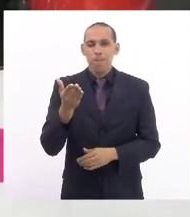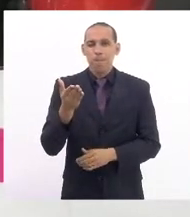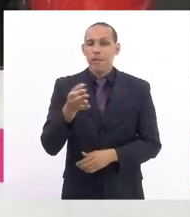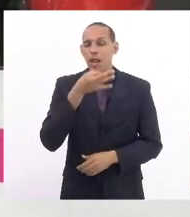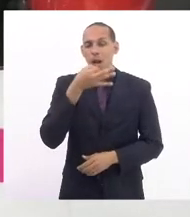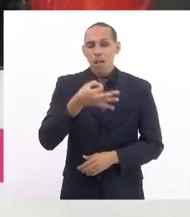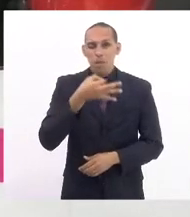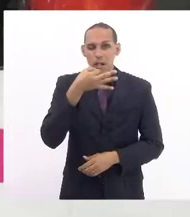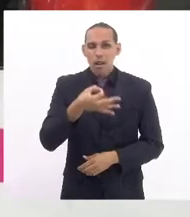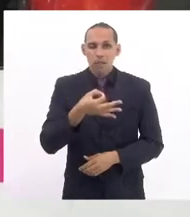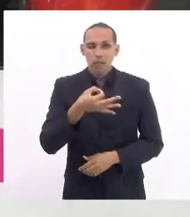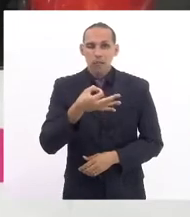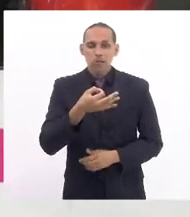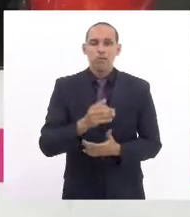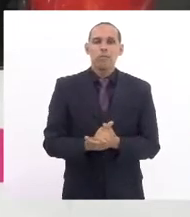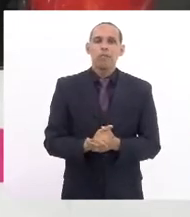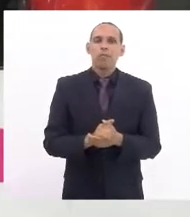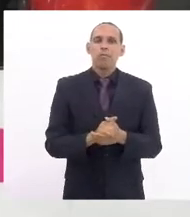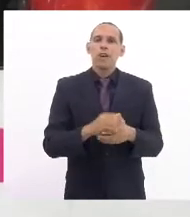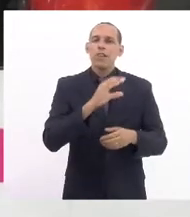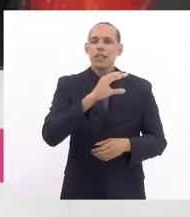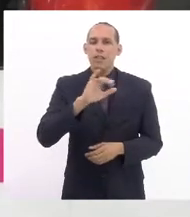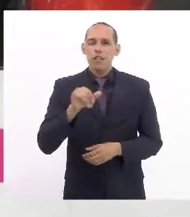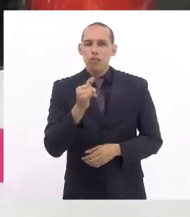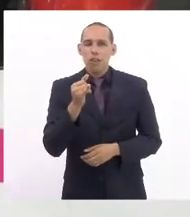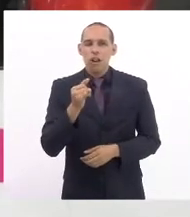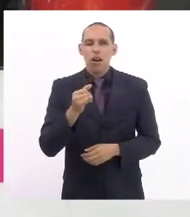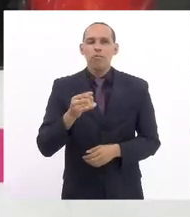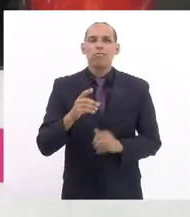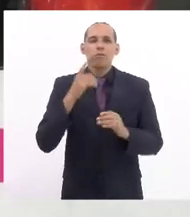parecer pela Comissão de Constituição e Justiça, deputado Márcio Pacheco.